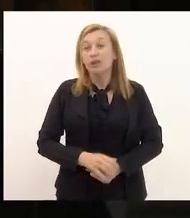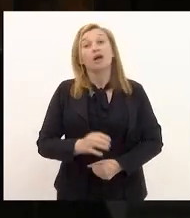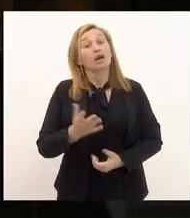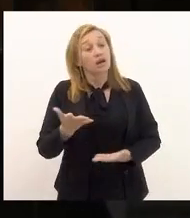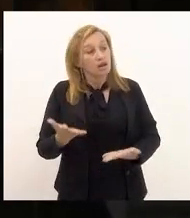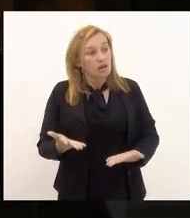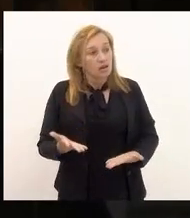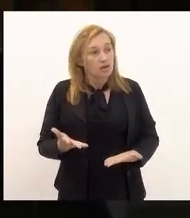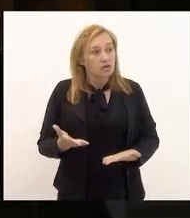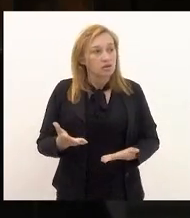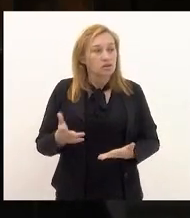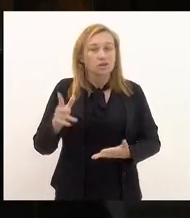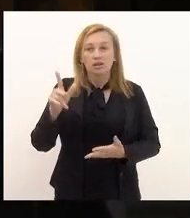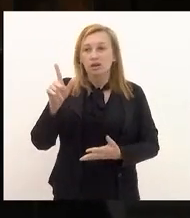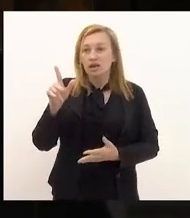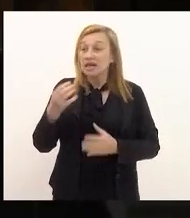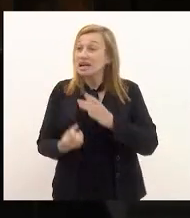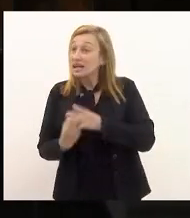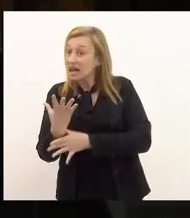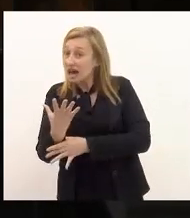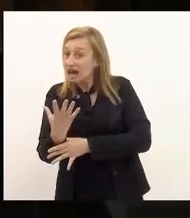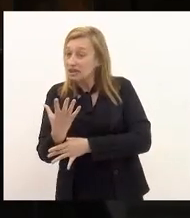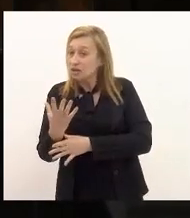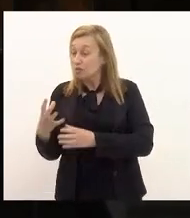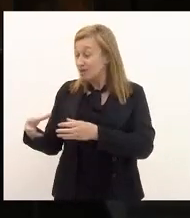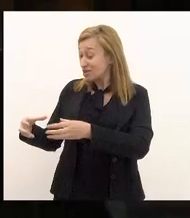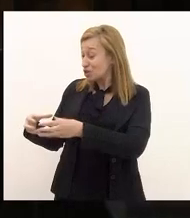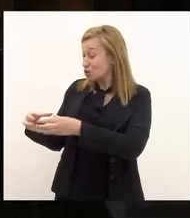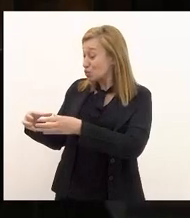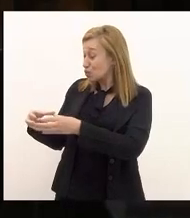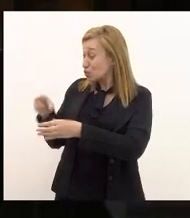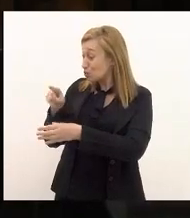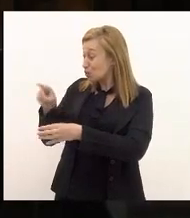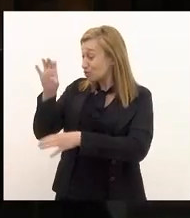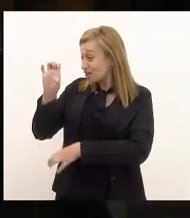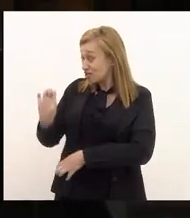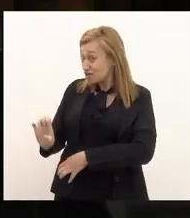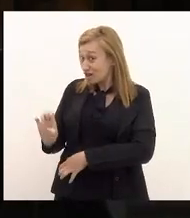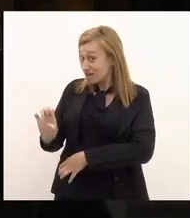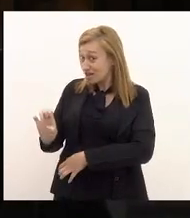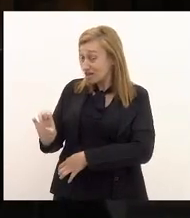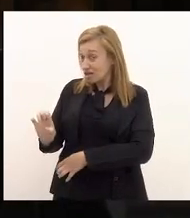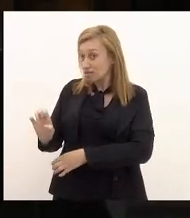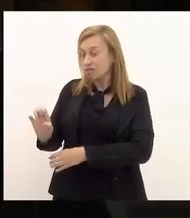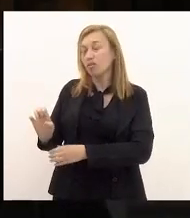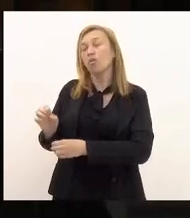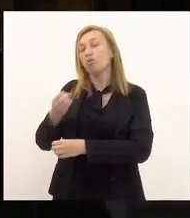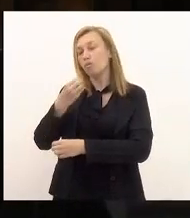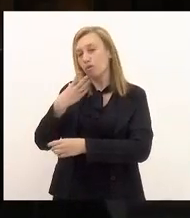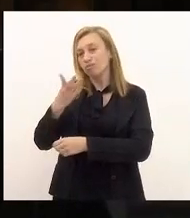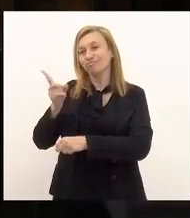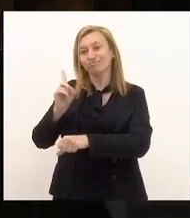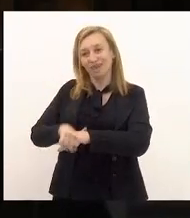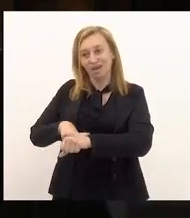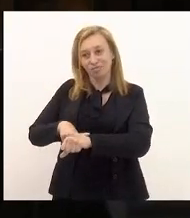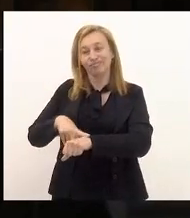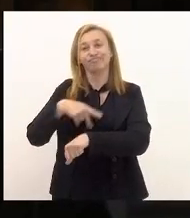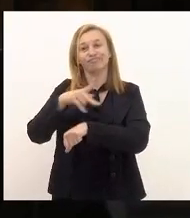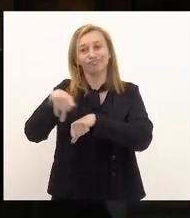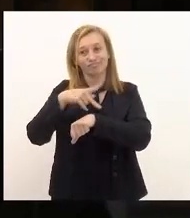alimentada e patrocinada por esses grupos sobretudo da esquerda que durante um bom tempo nesse país